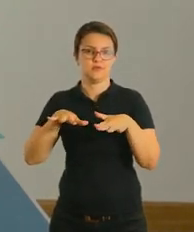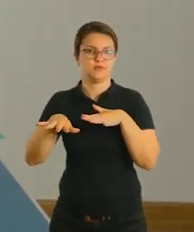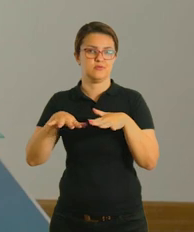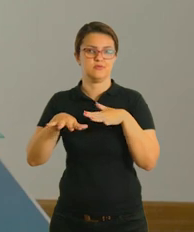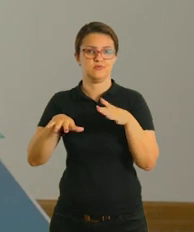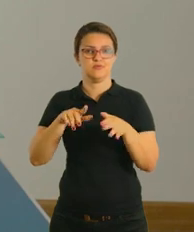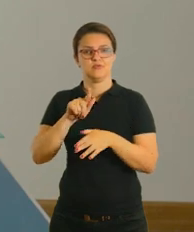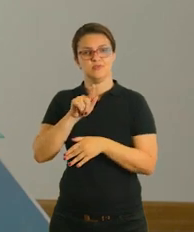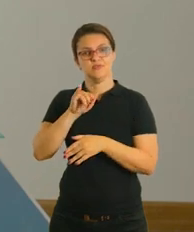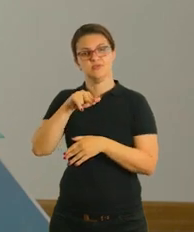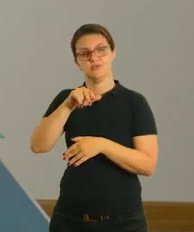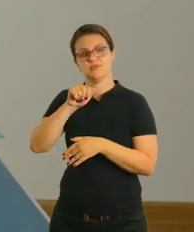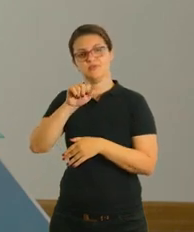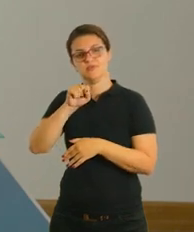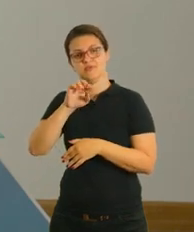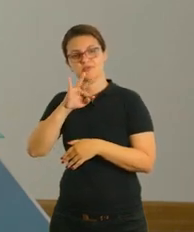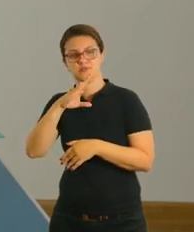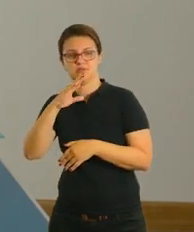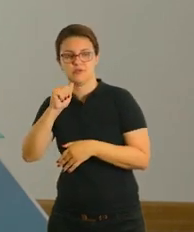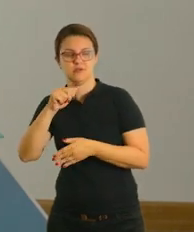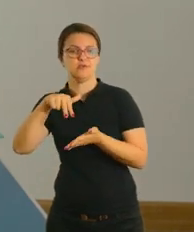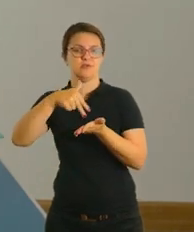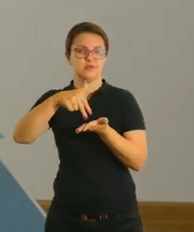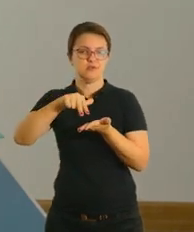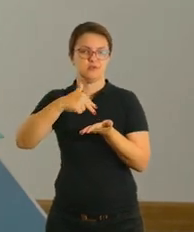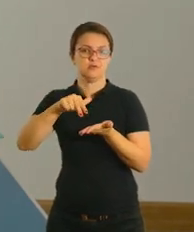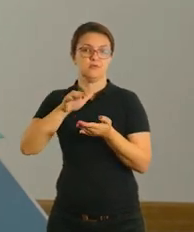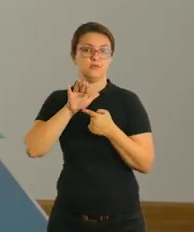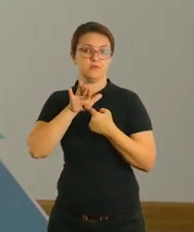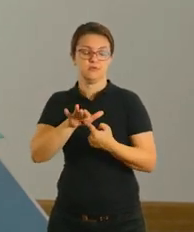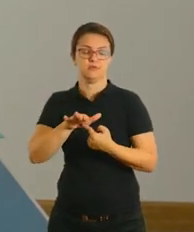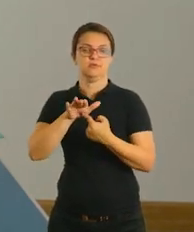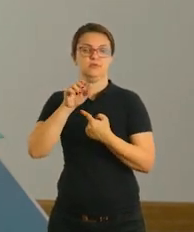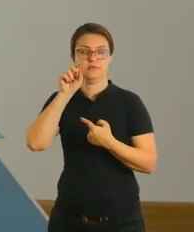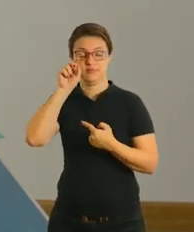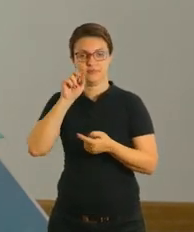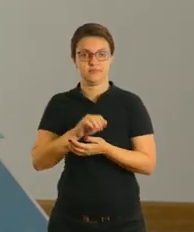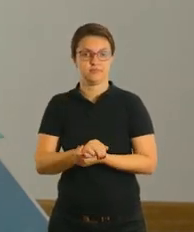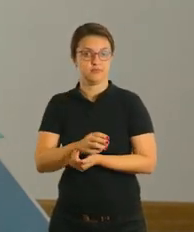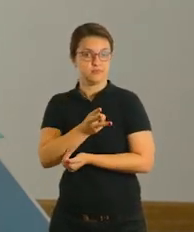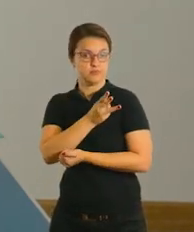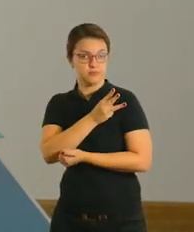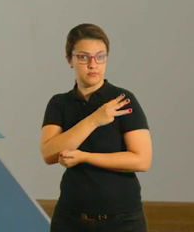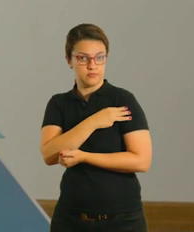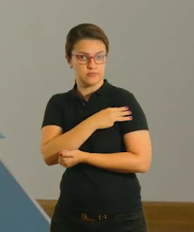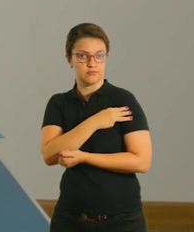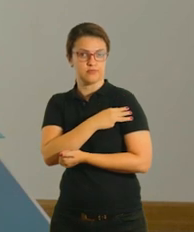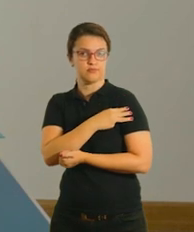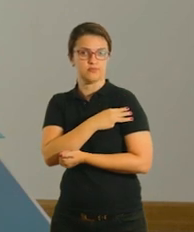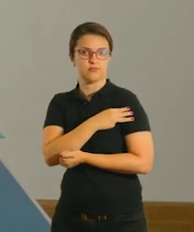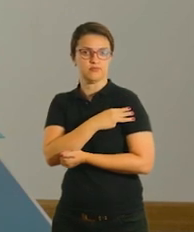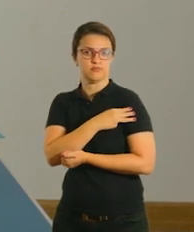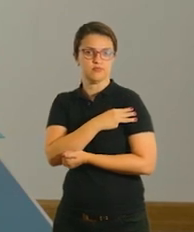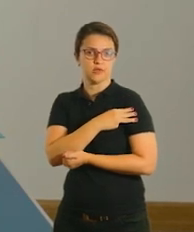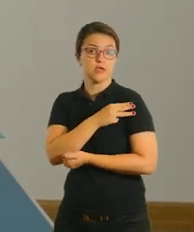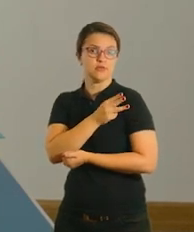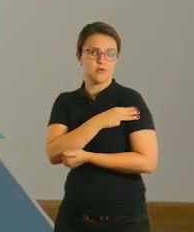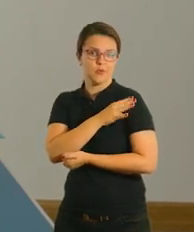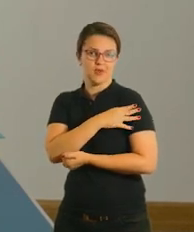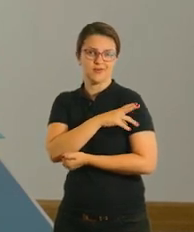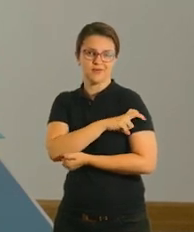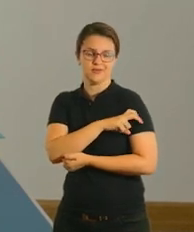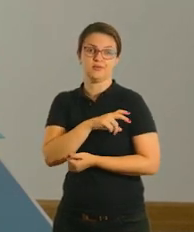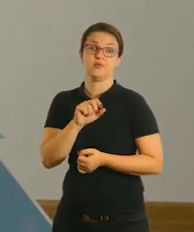ela poder acrescentar na sua apresentação, ok? Agora, dos terceiros aos quintos anos, a gente vai dificultar um pouquinho mais, tá? A